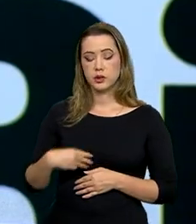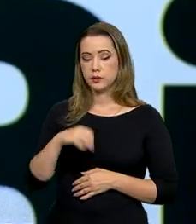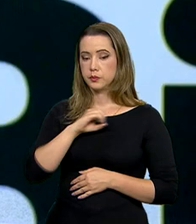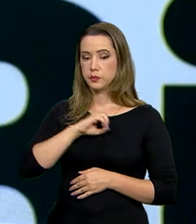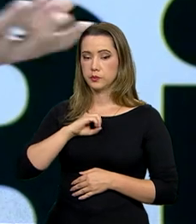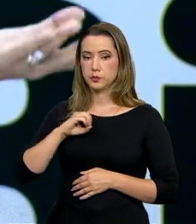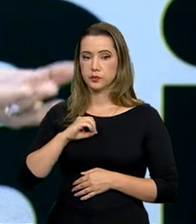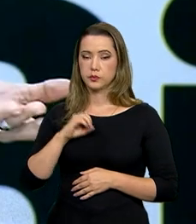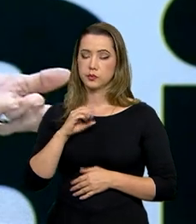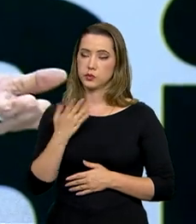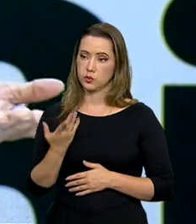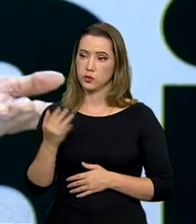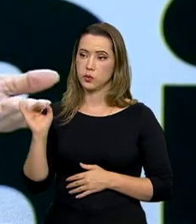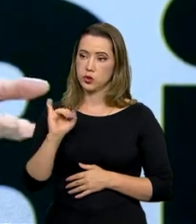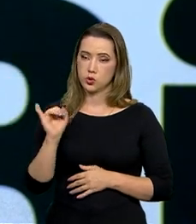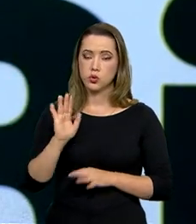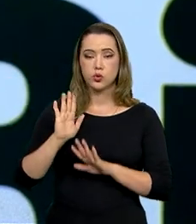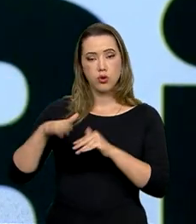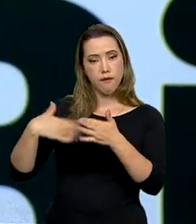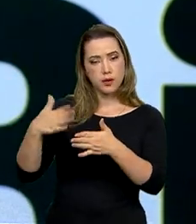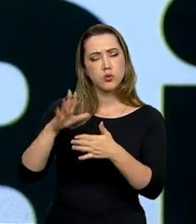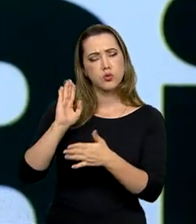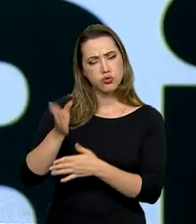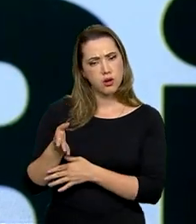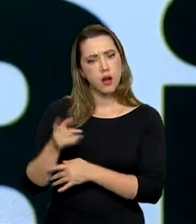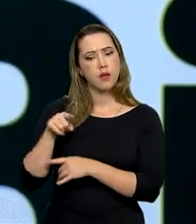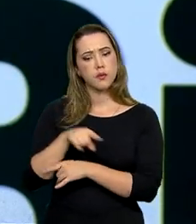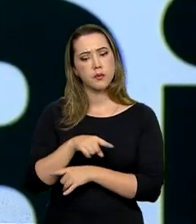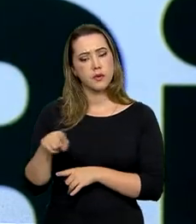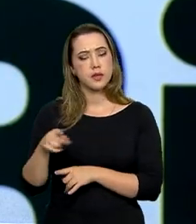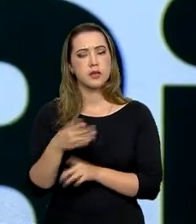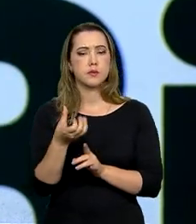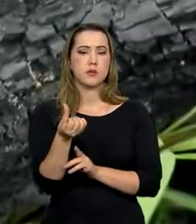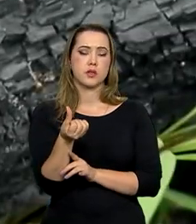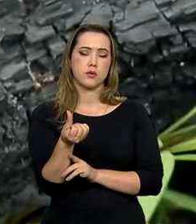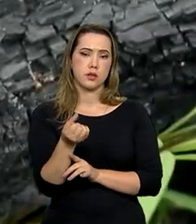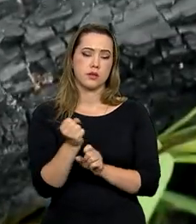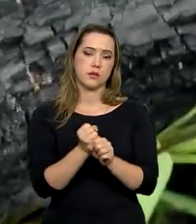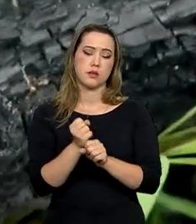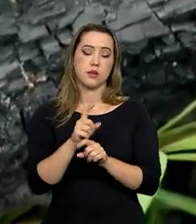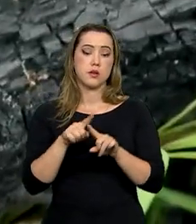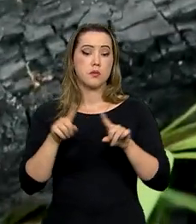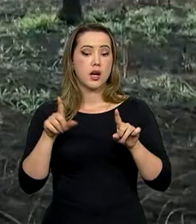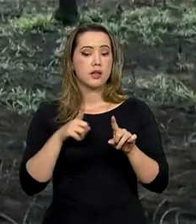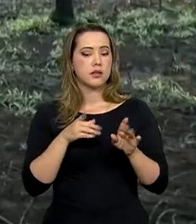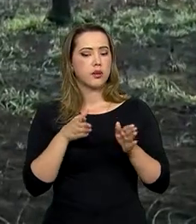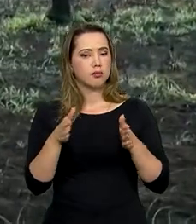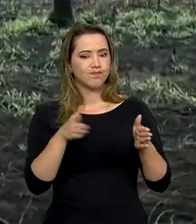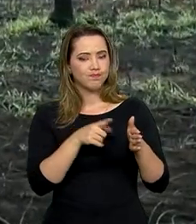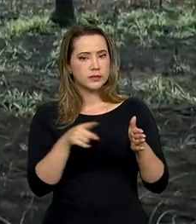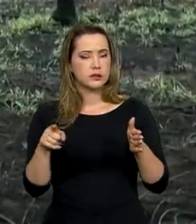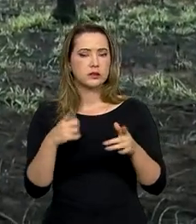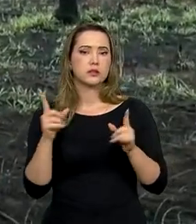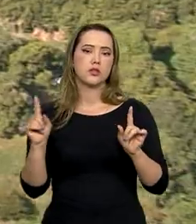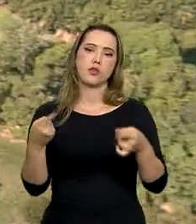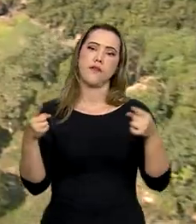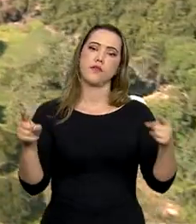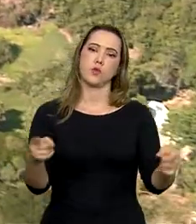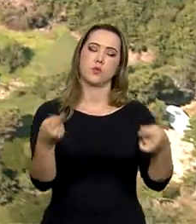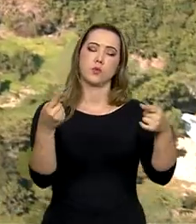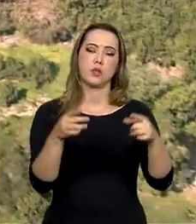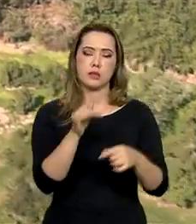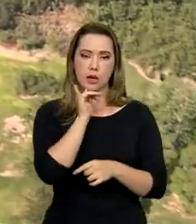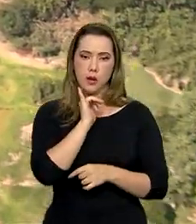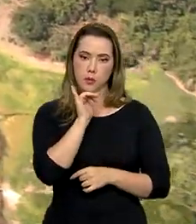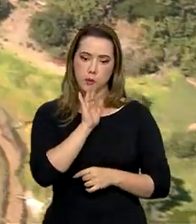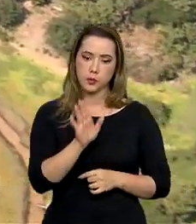o Instituto Chico Mendes já avançou bastante nesses 16 anos. Mas existem ainda muitos desafios, como